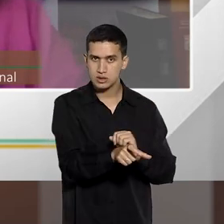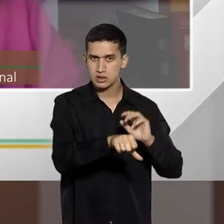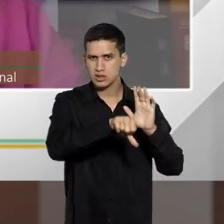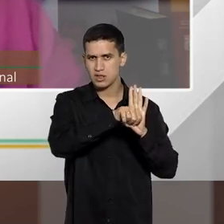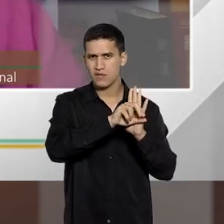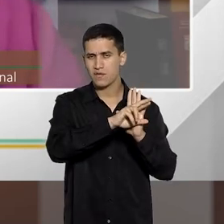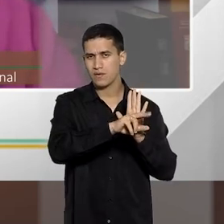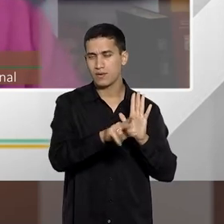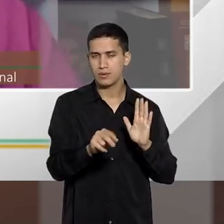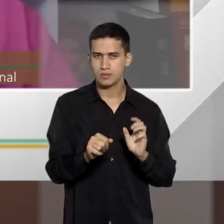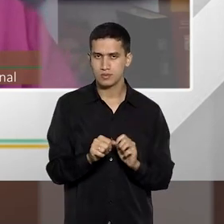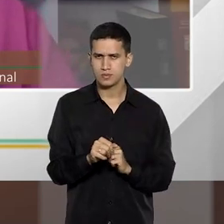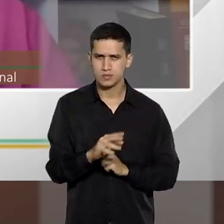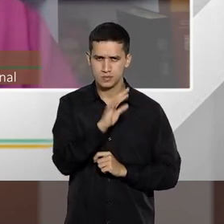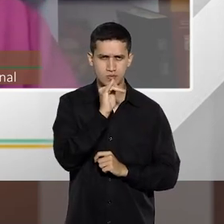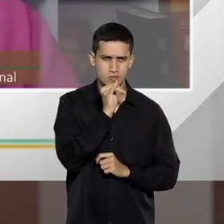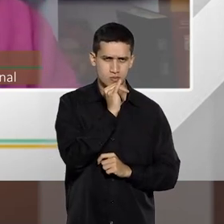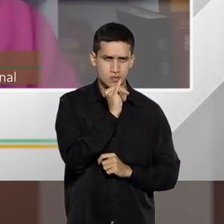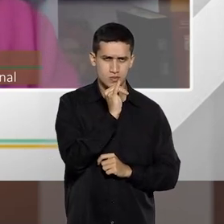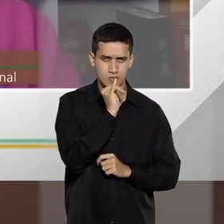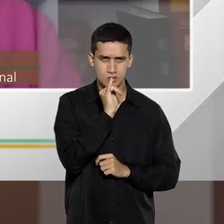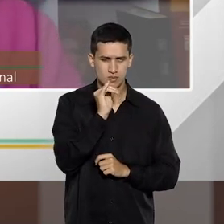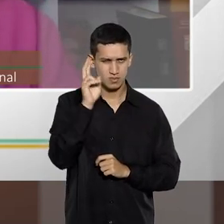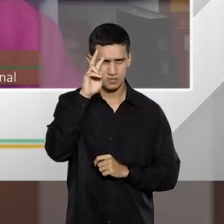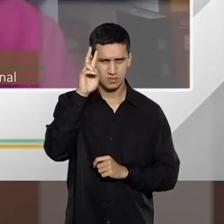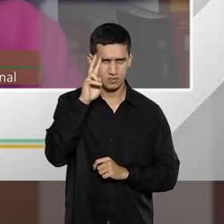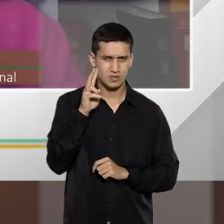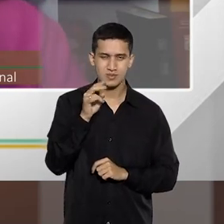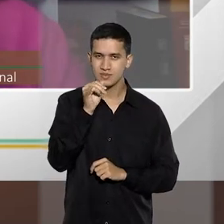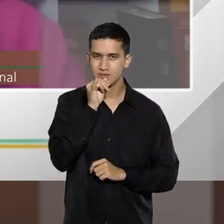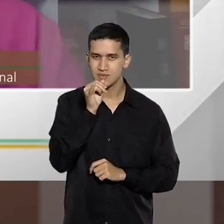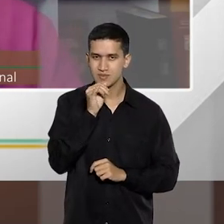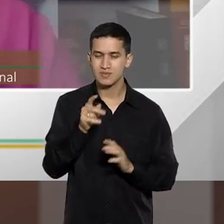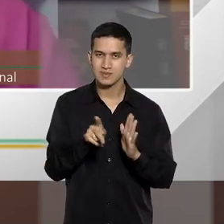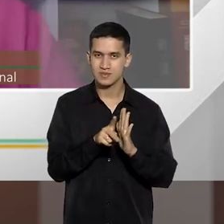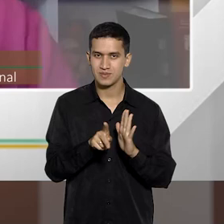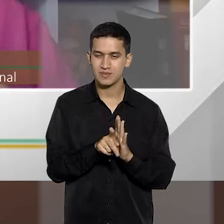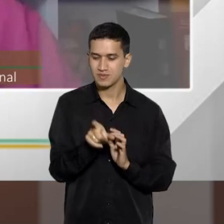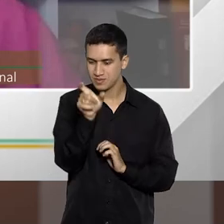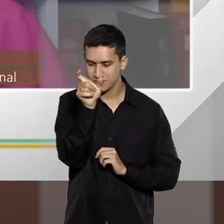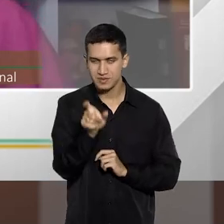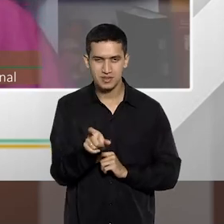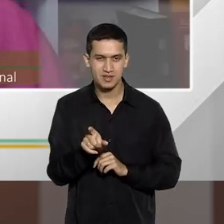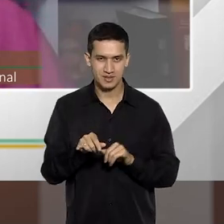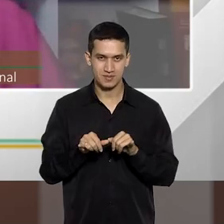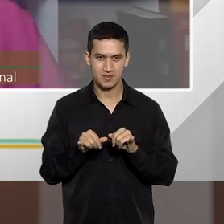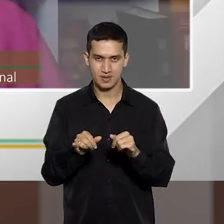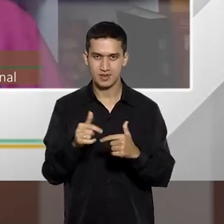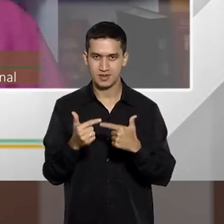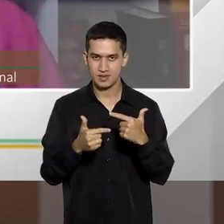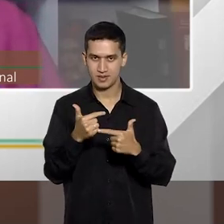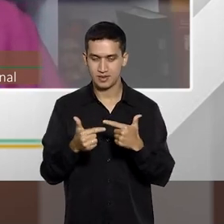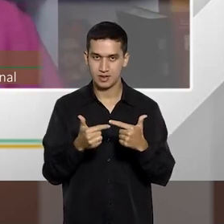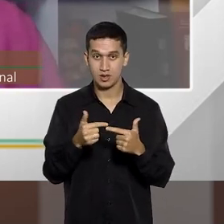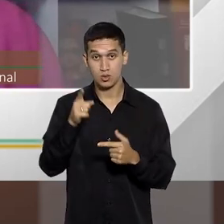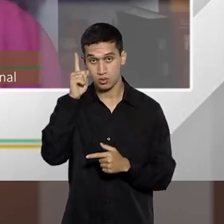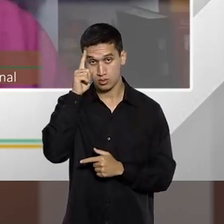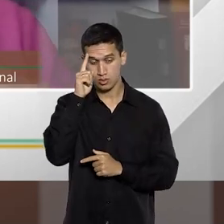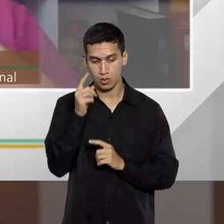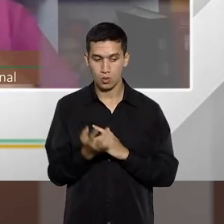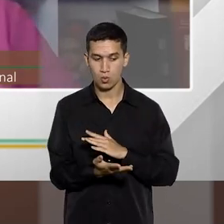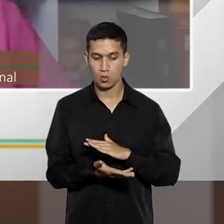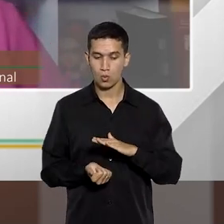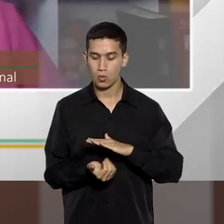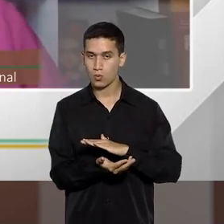crime, olha só o exemplo que a gente usou, o Lúcio falou do exemplo do indivíduo que é caixa e que retira ali todo dia cinco reais,